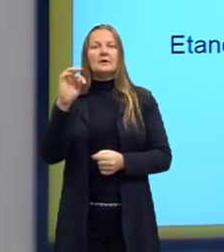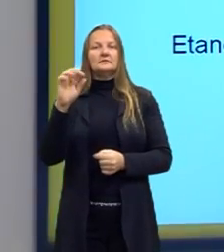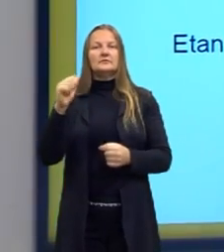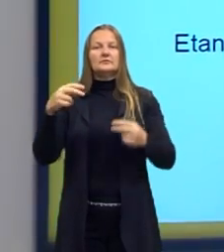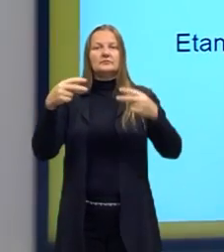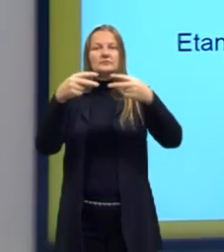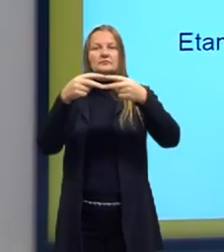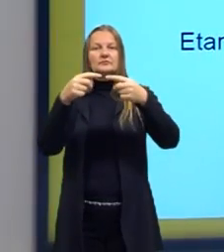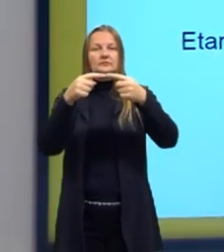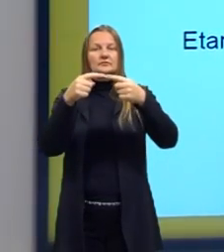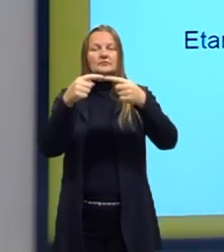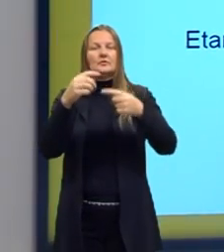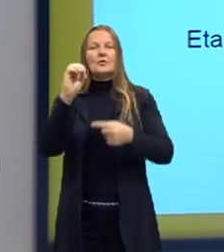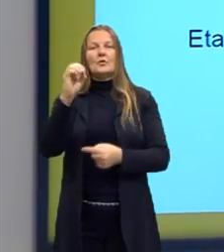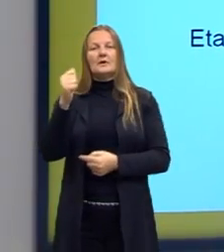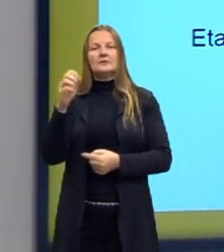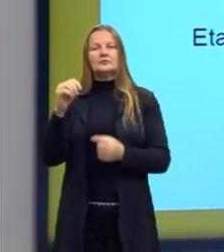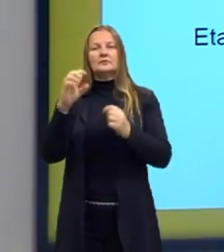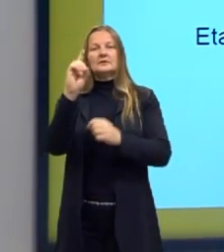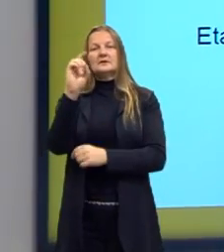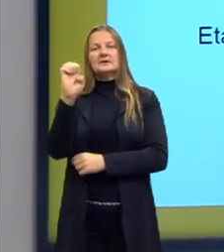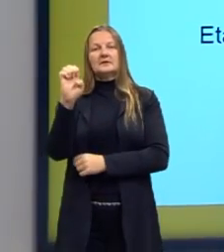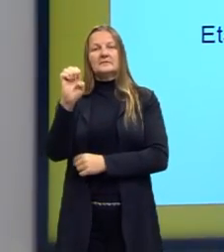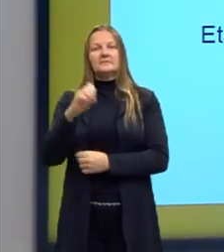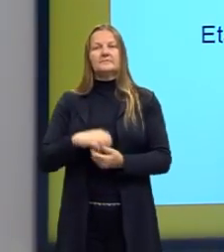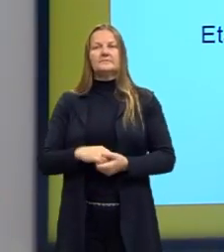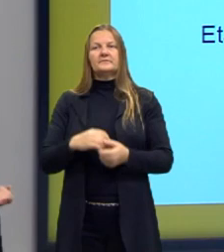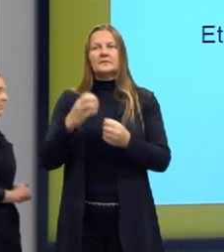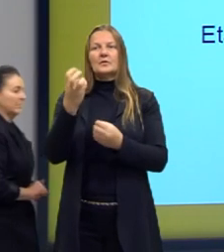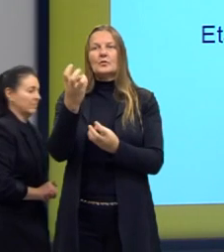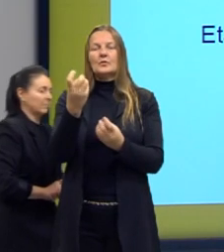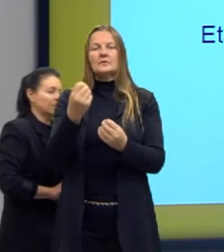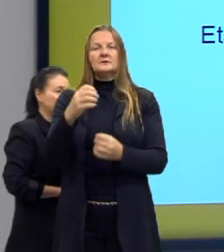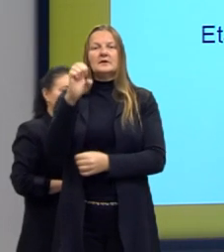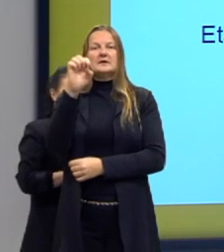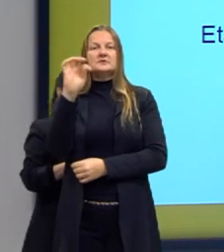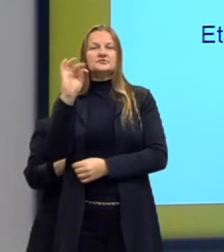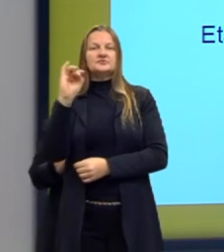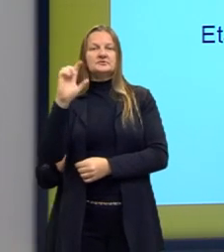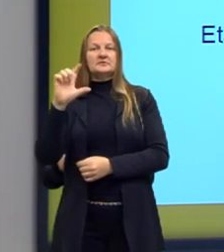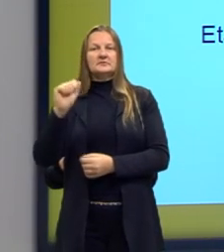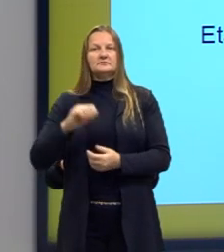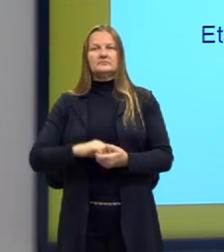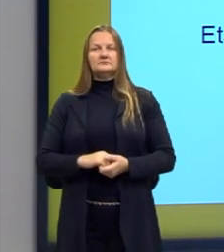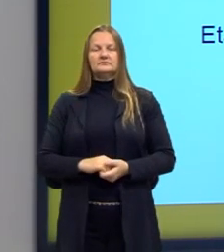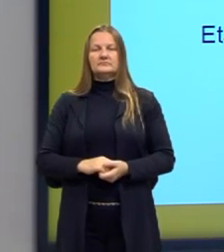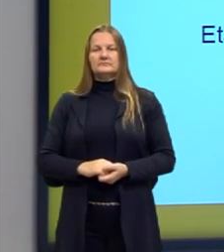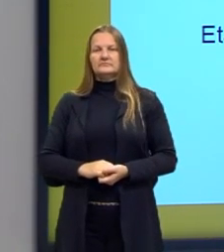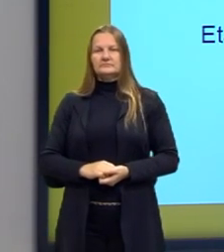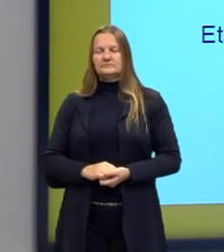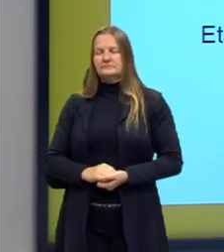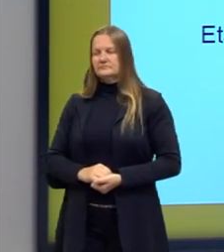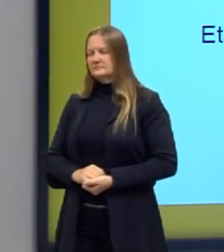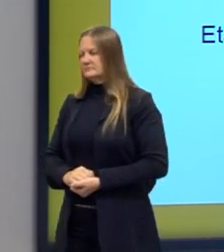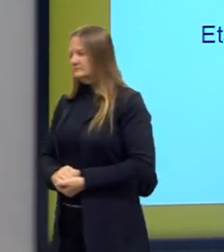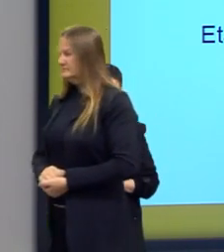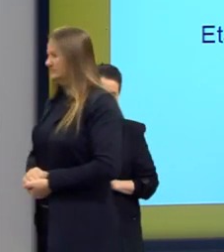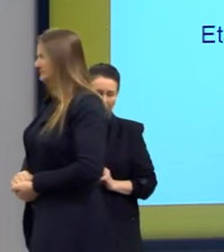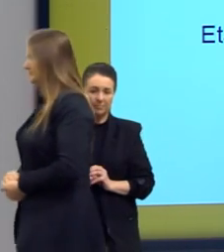butanoato, D, um, dois, etila. Também podemos ter